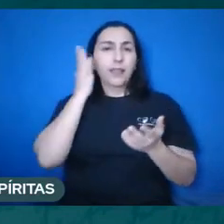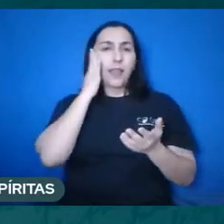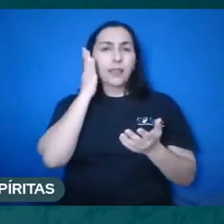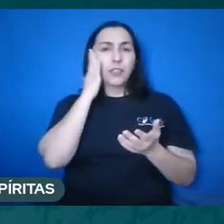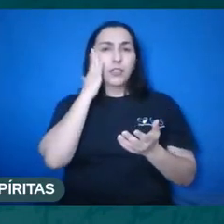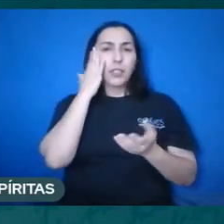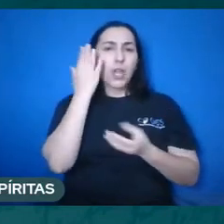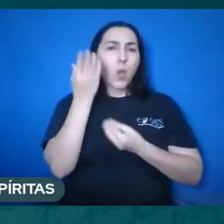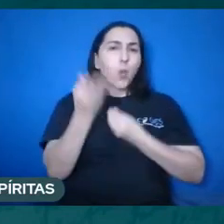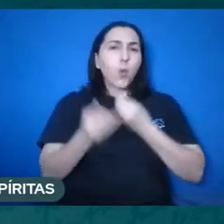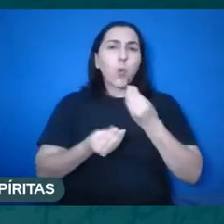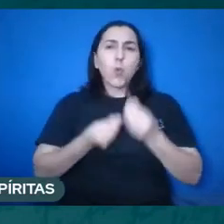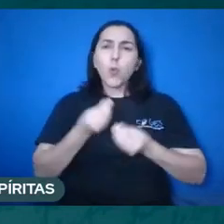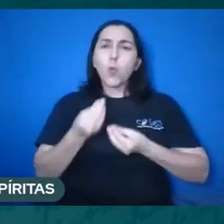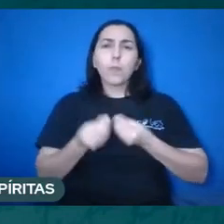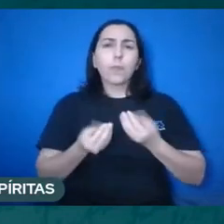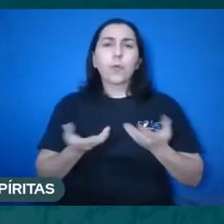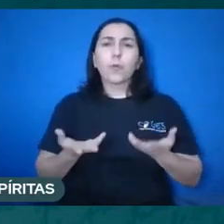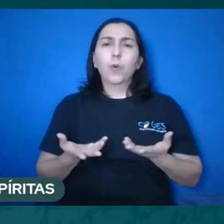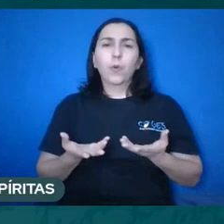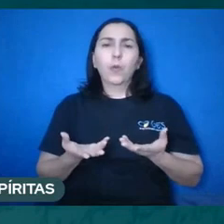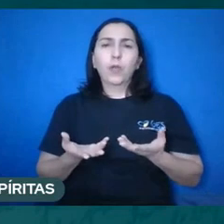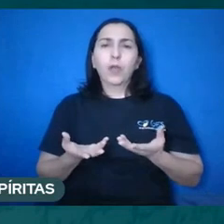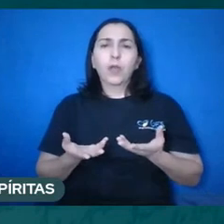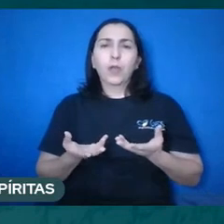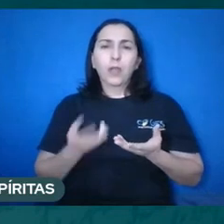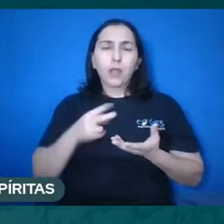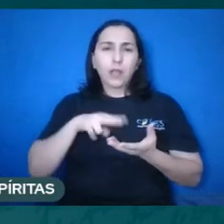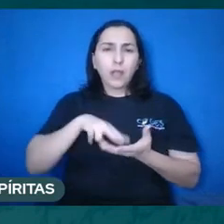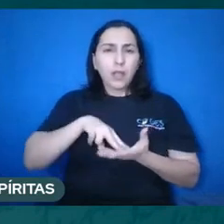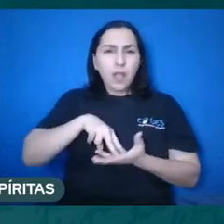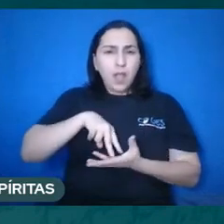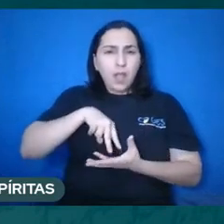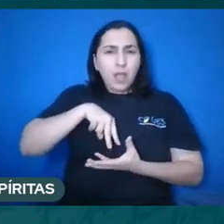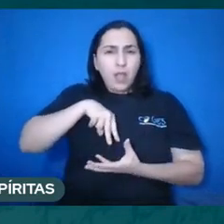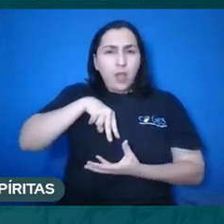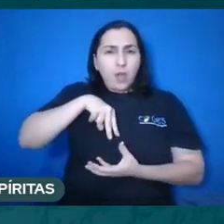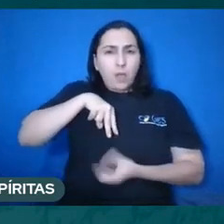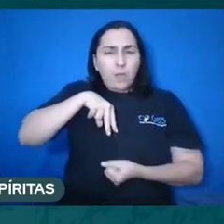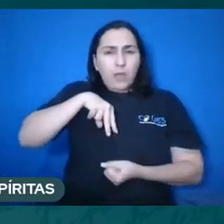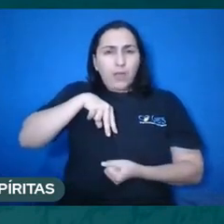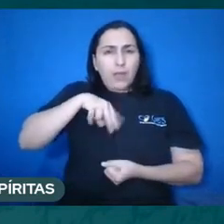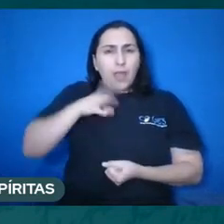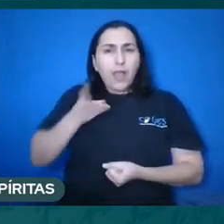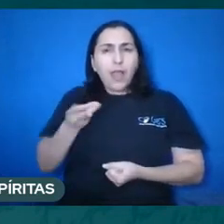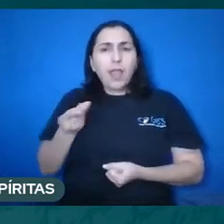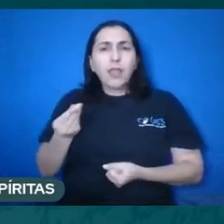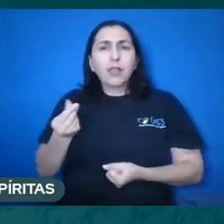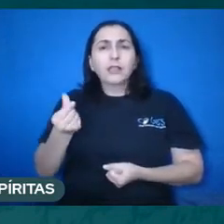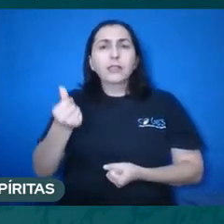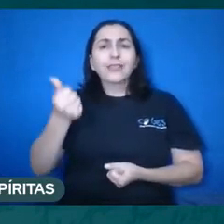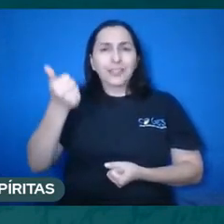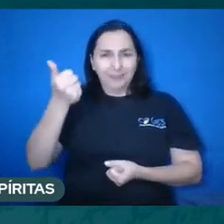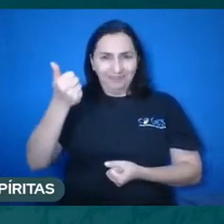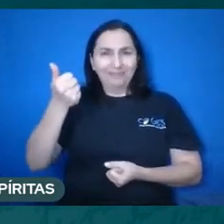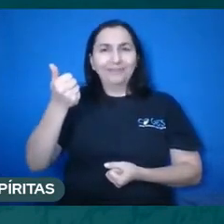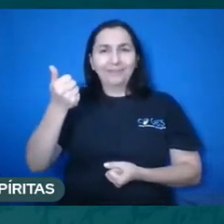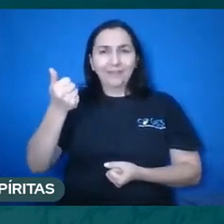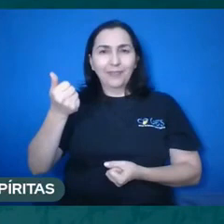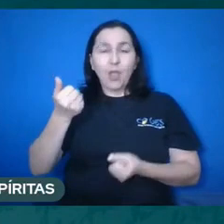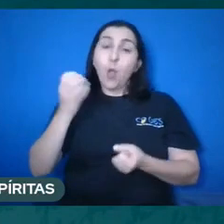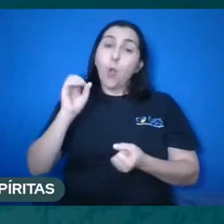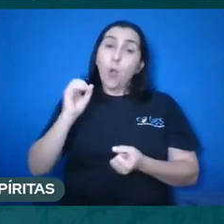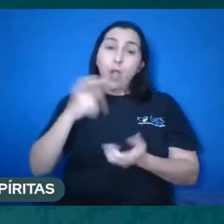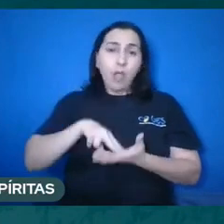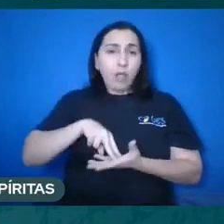como uma parte do Espírito, ela pode ser entendida como uma parte do corpo,